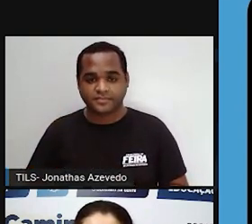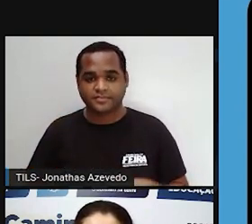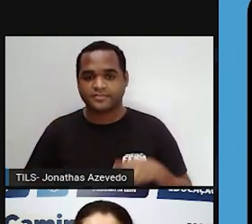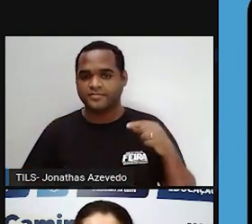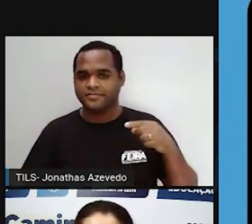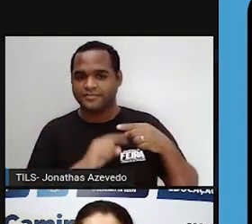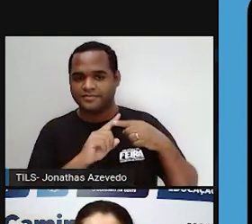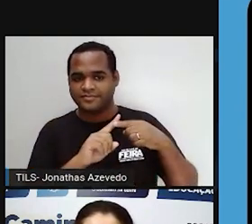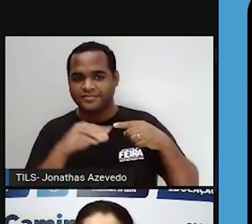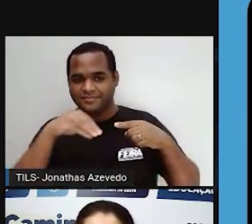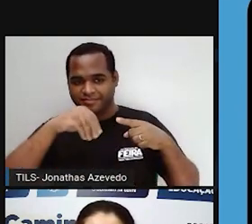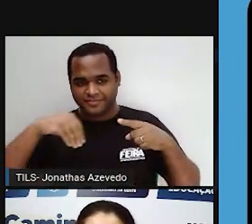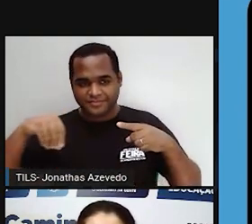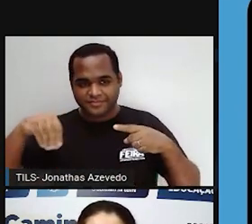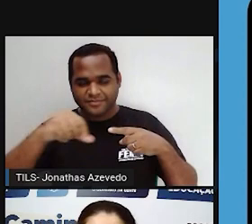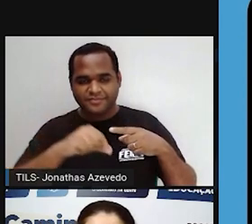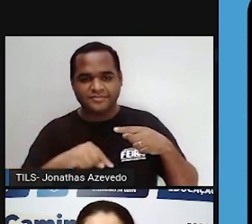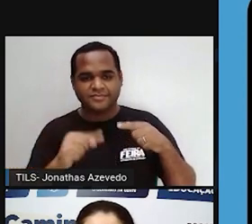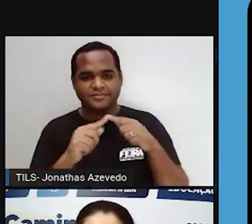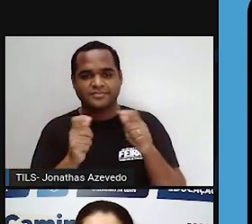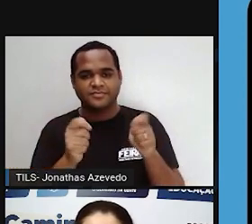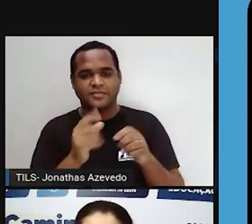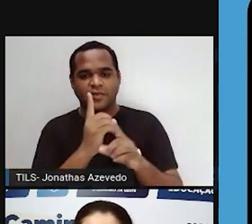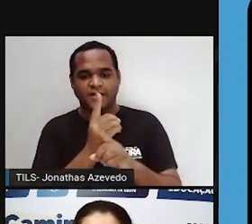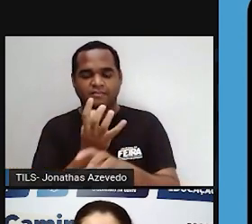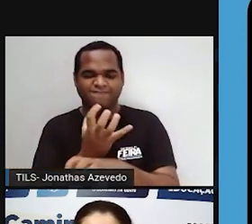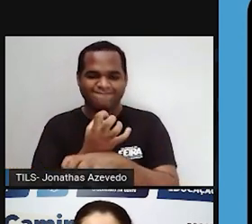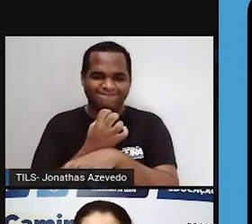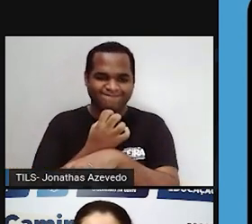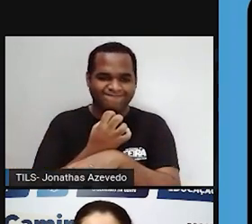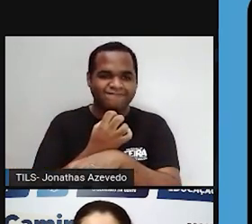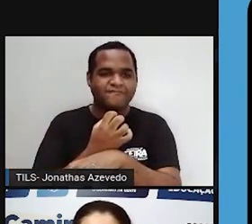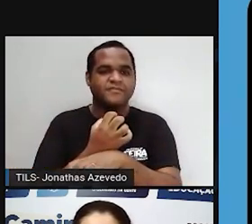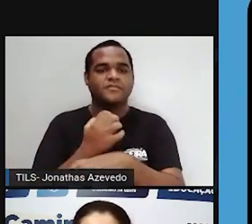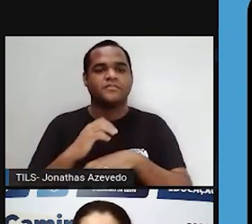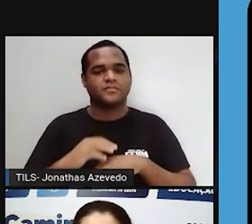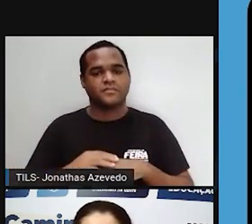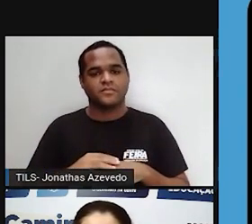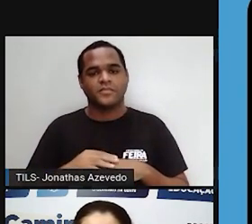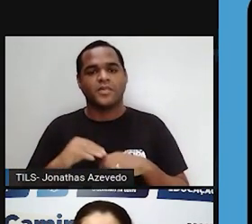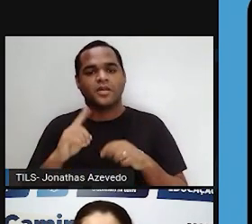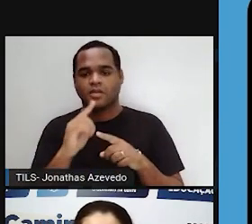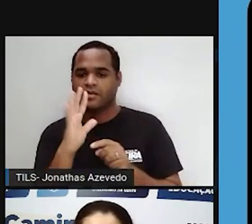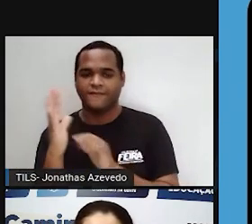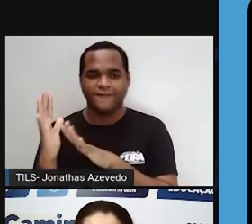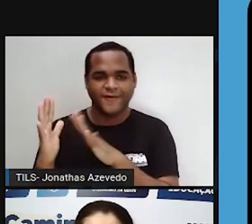os ecossistemas terrestres, encontramos desertos, selvas,